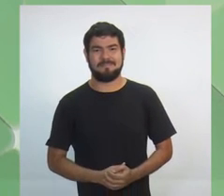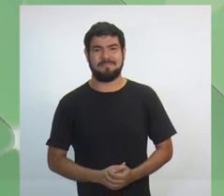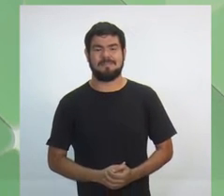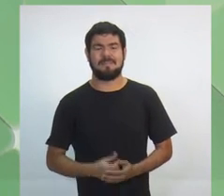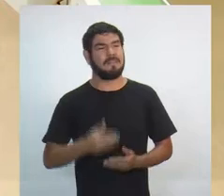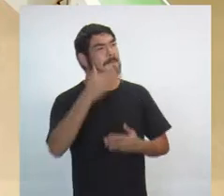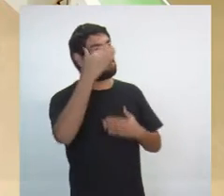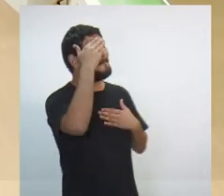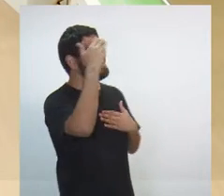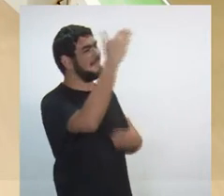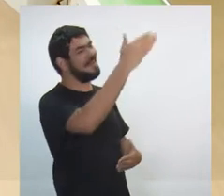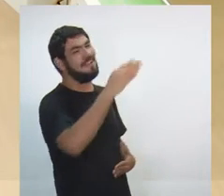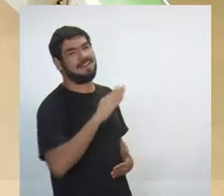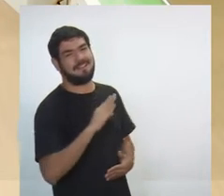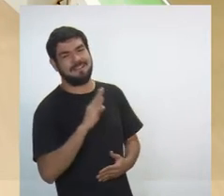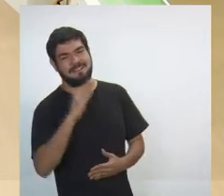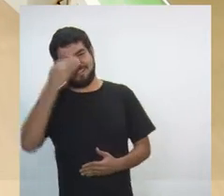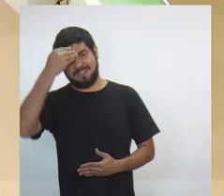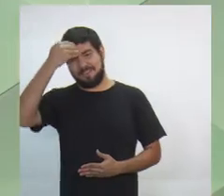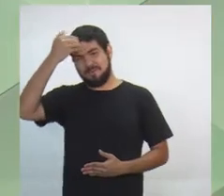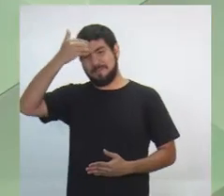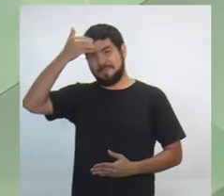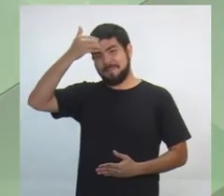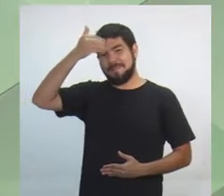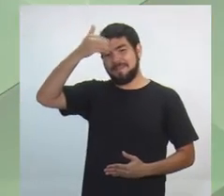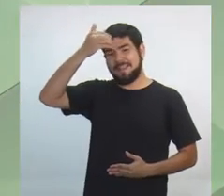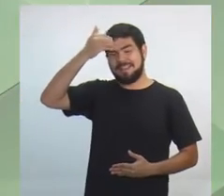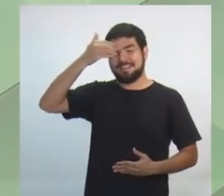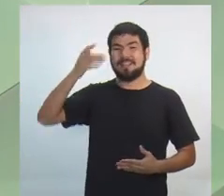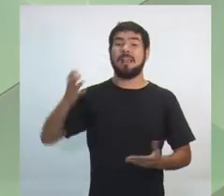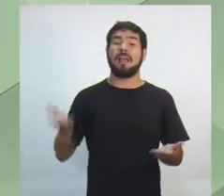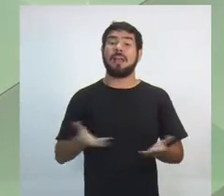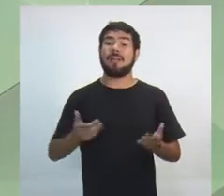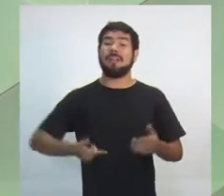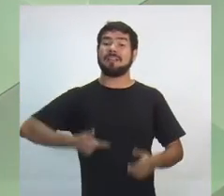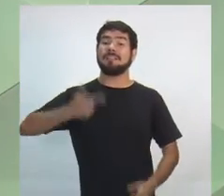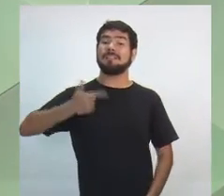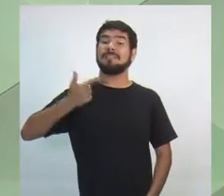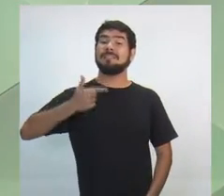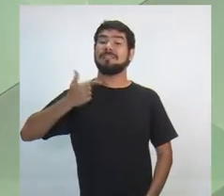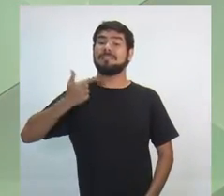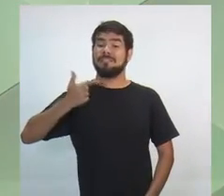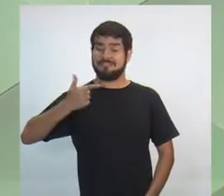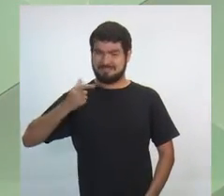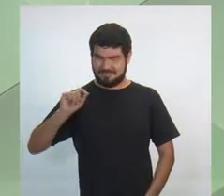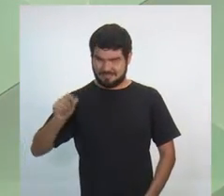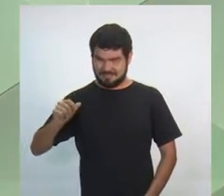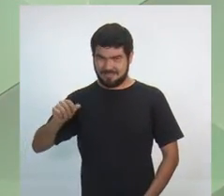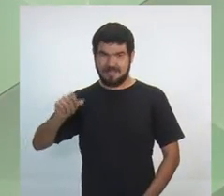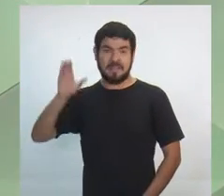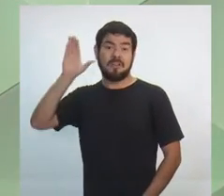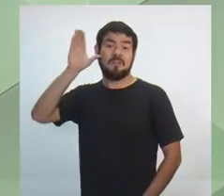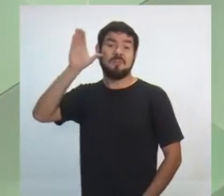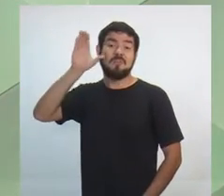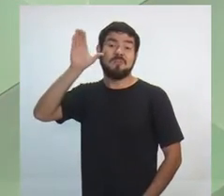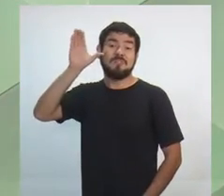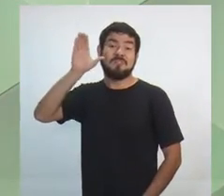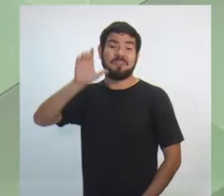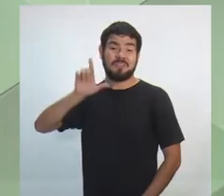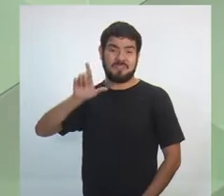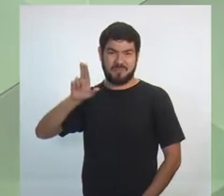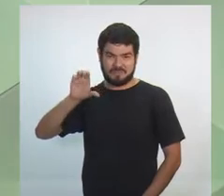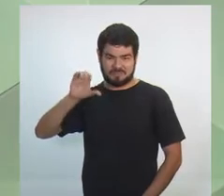Obrigada, candidato Berg, da OGT, pela ordem de sorteio. Quem agora fala é a candidata Lúcia Antônio. Vou pedir cronômetro na tela de 2